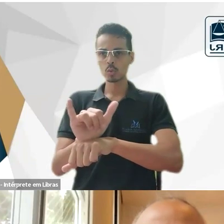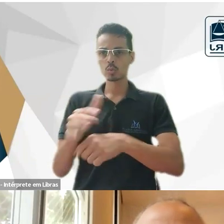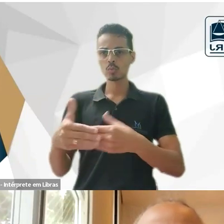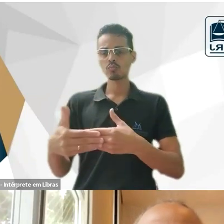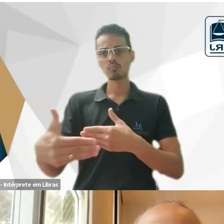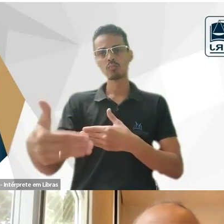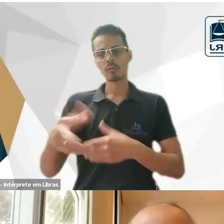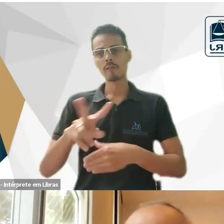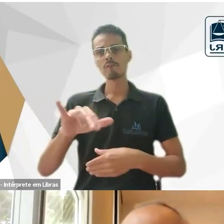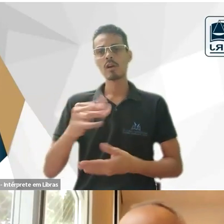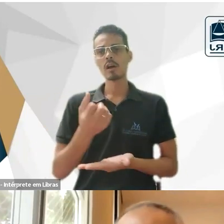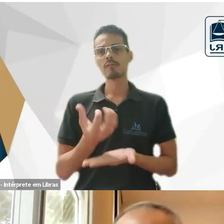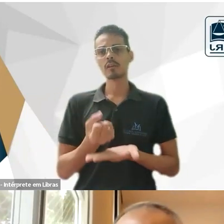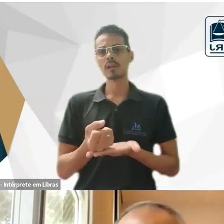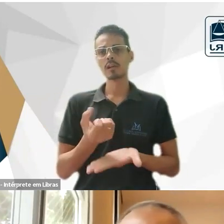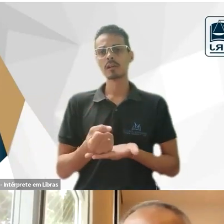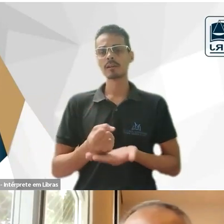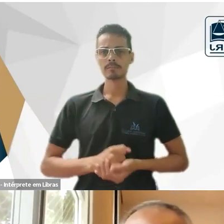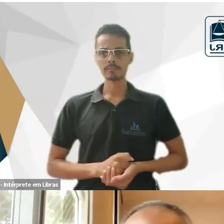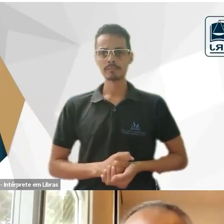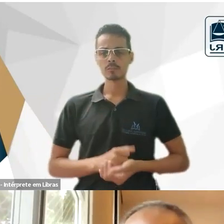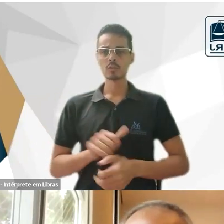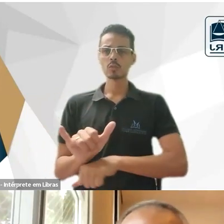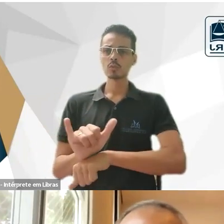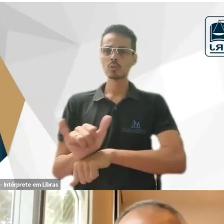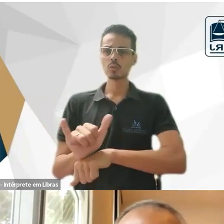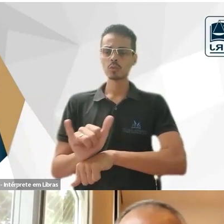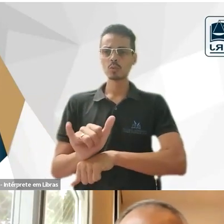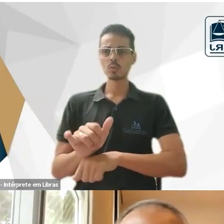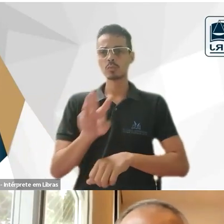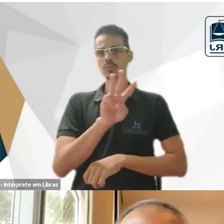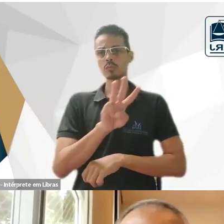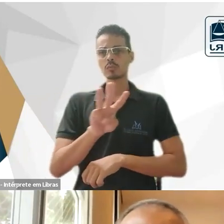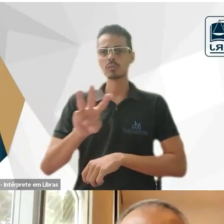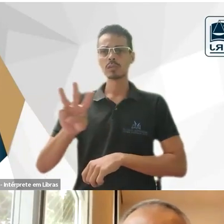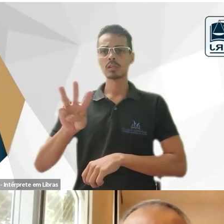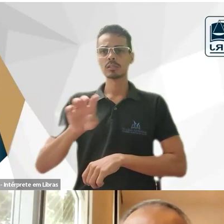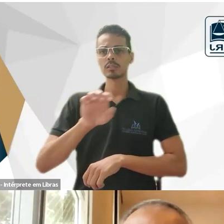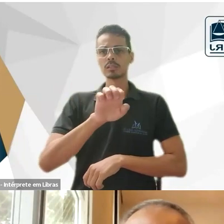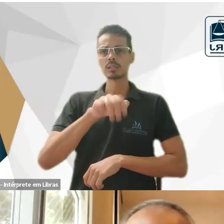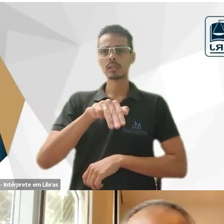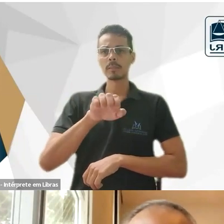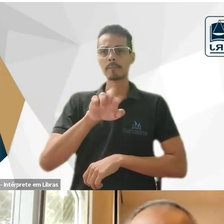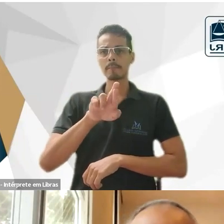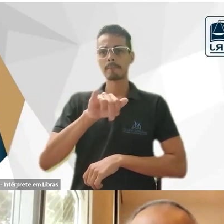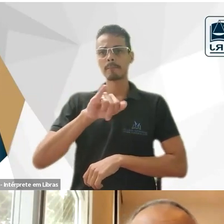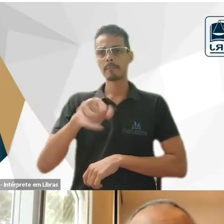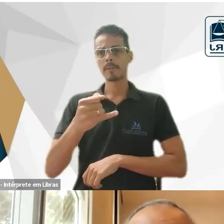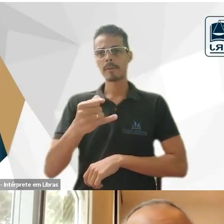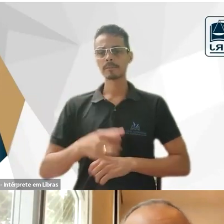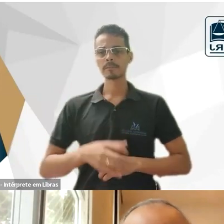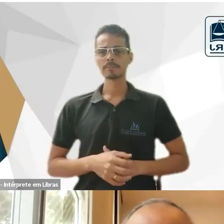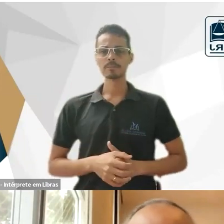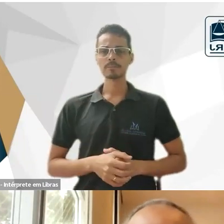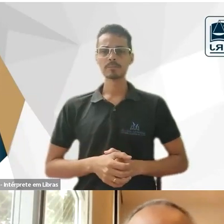no YouTube, na página da Emerge, e aí poderá ser consultado a qualquer tempo. Então,